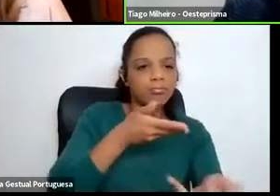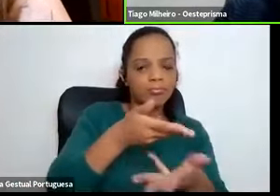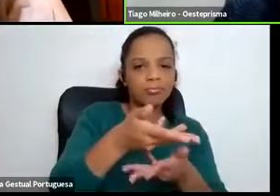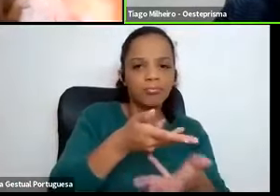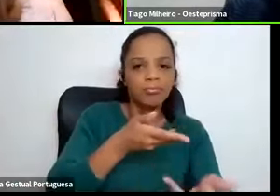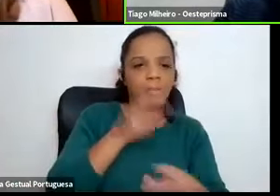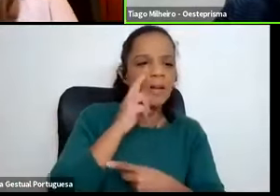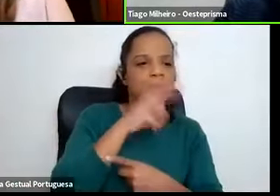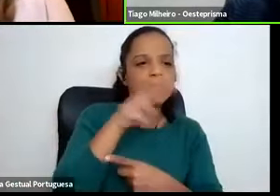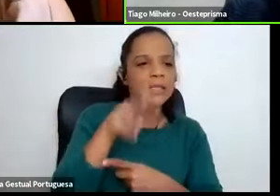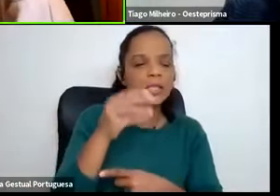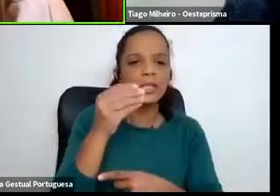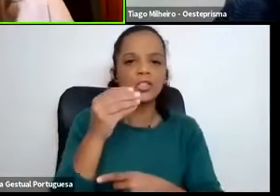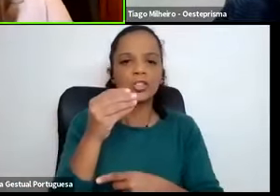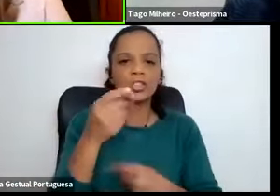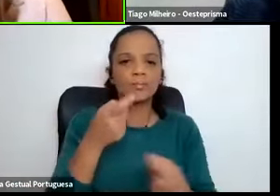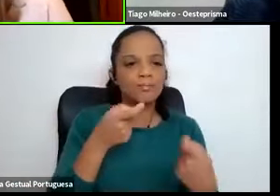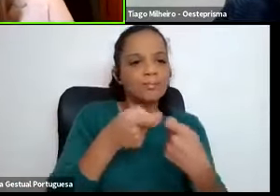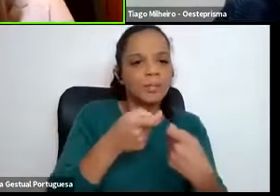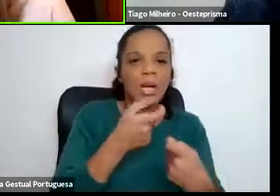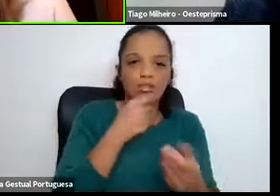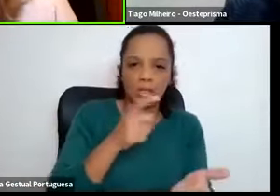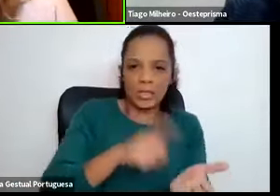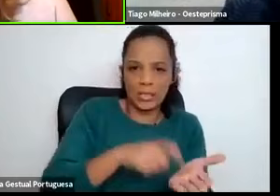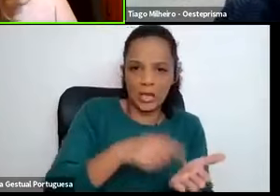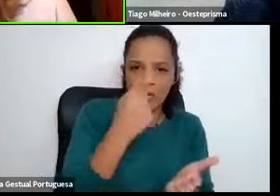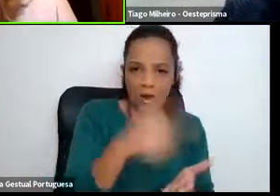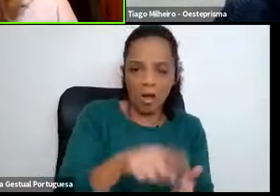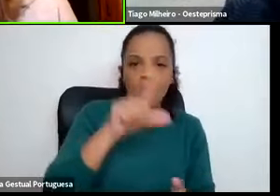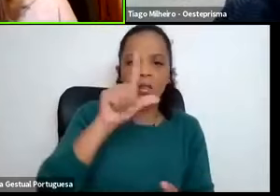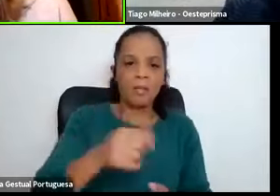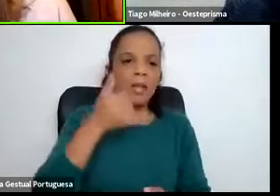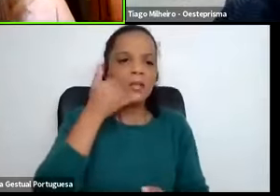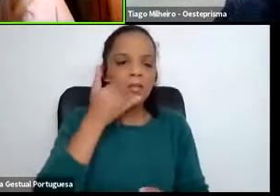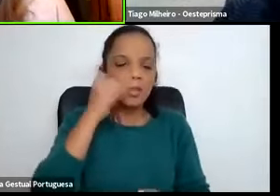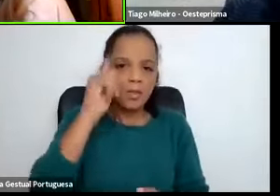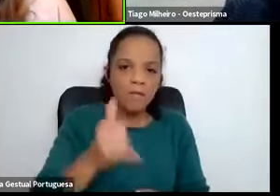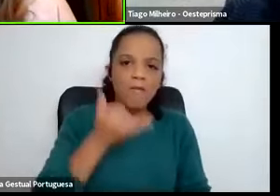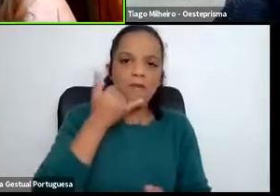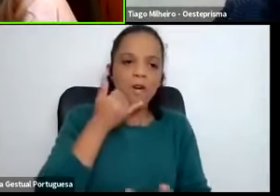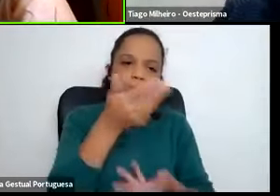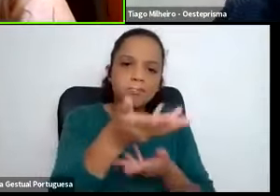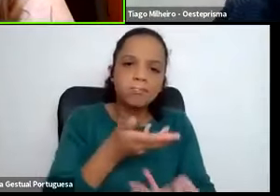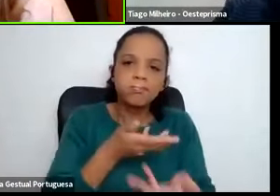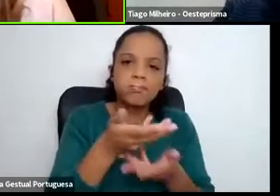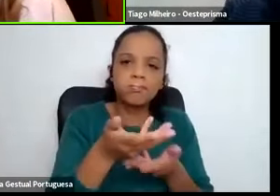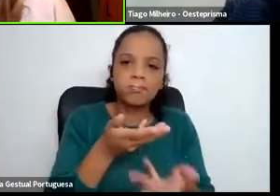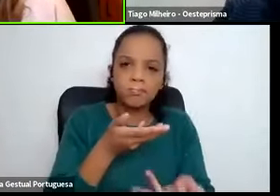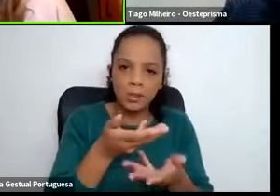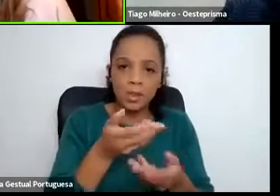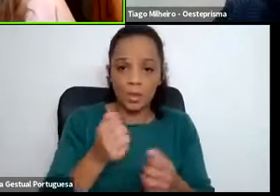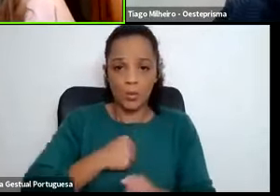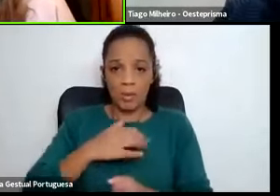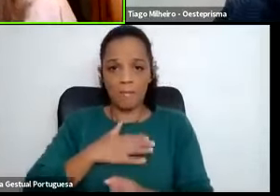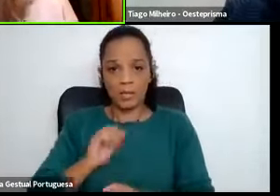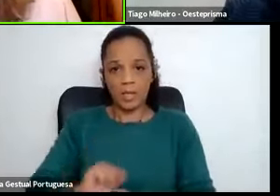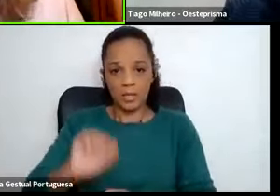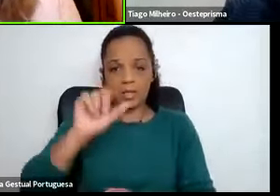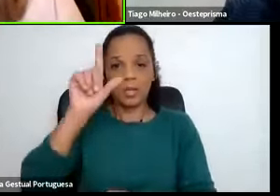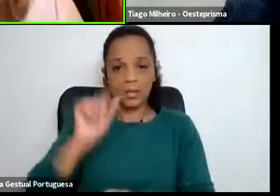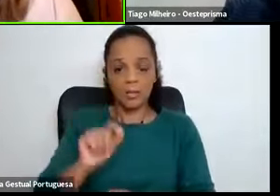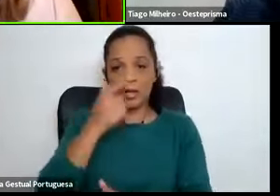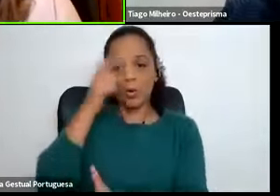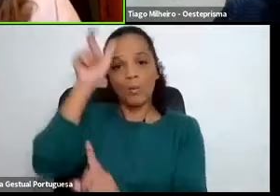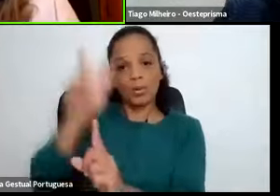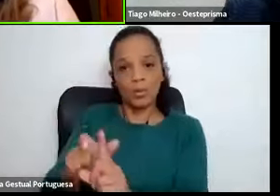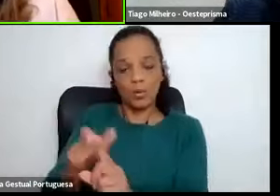à medida do necessário, não é? Sim. Com este prisma e também com o próprio cliente, porque